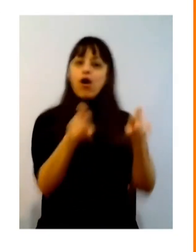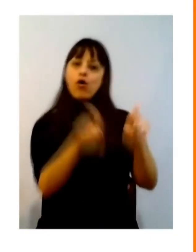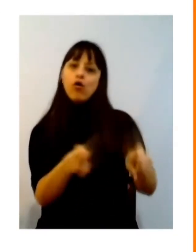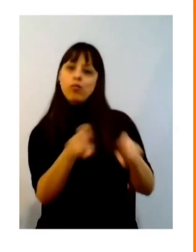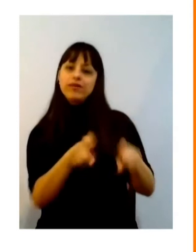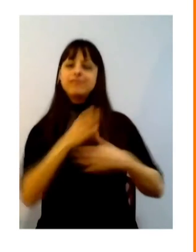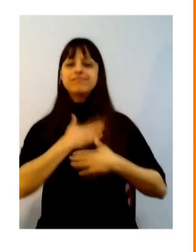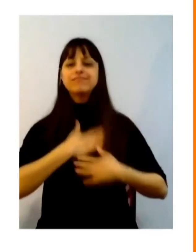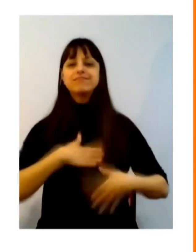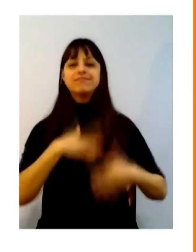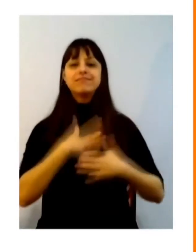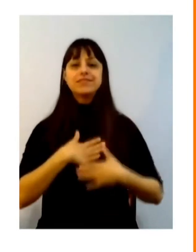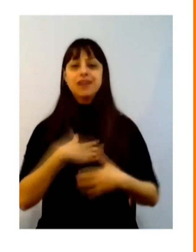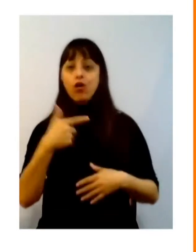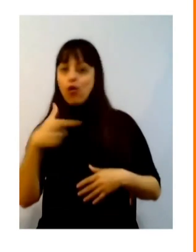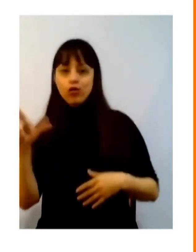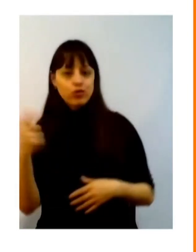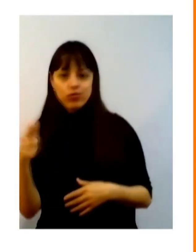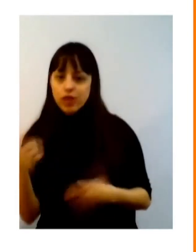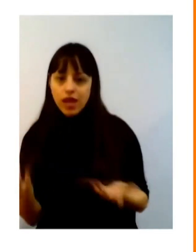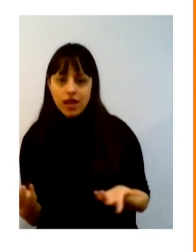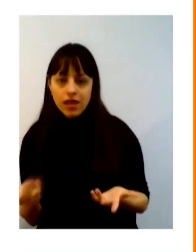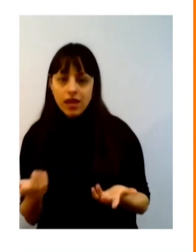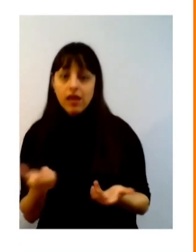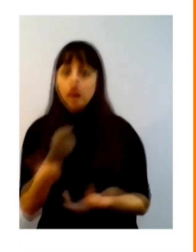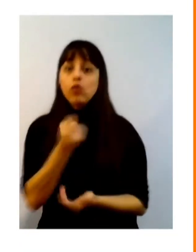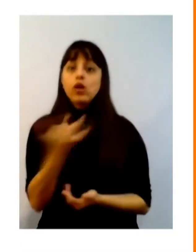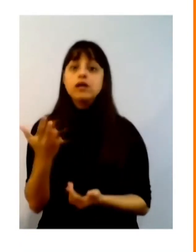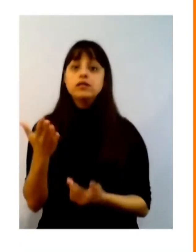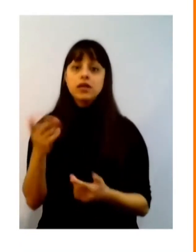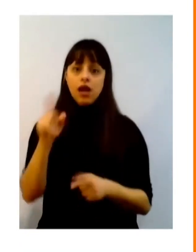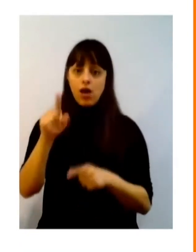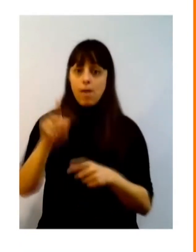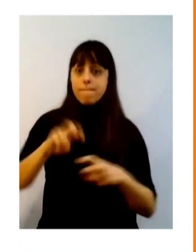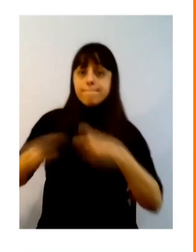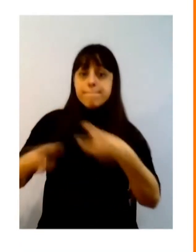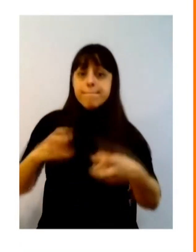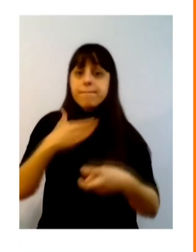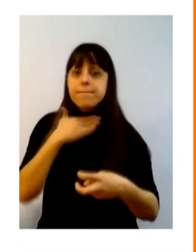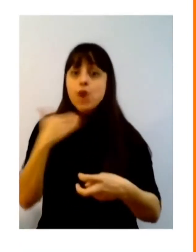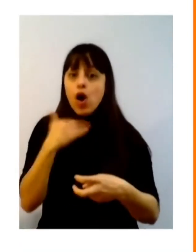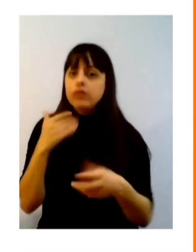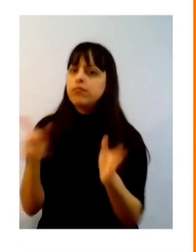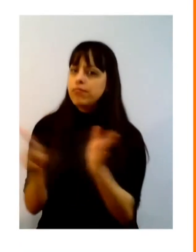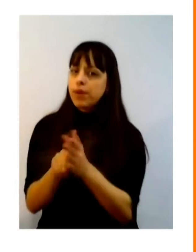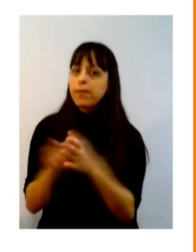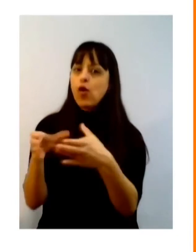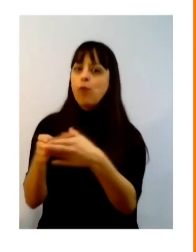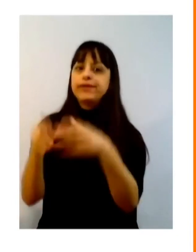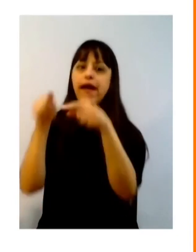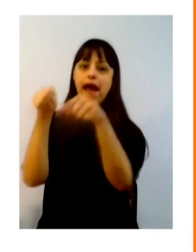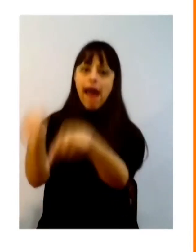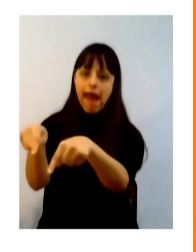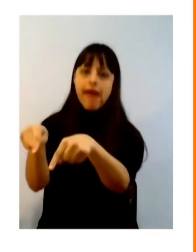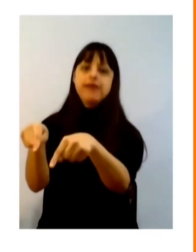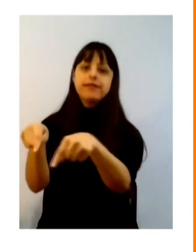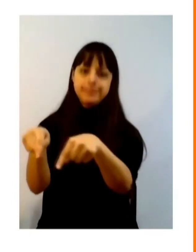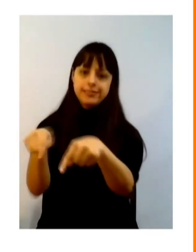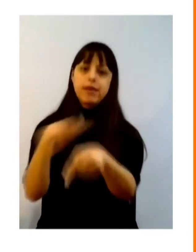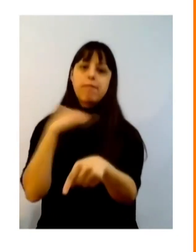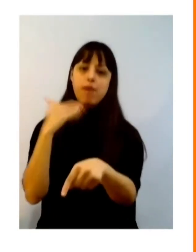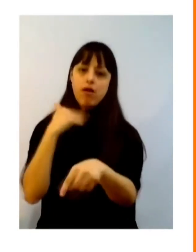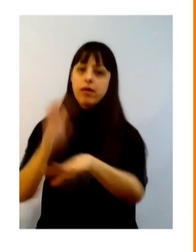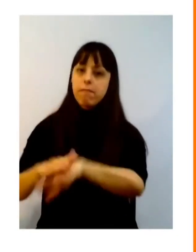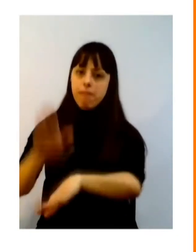alguns têm saúde, outros não, além disso, os mortos pertencem a certas comunidades e, além do mais,